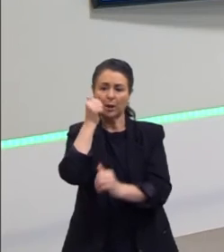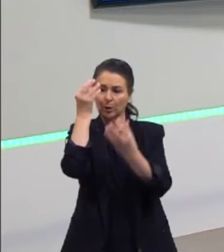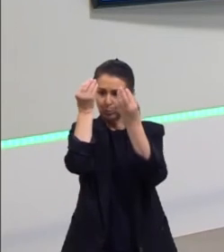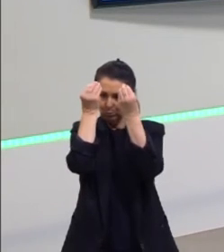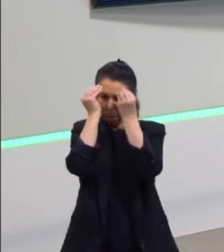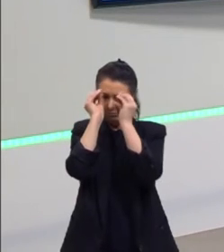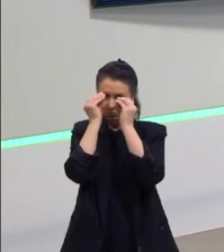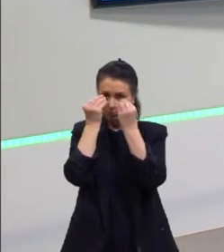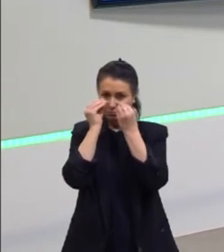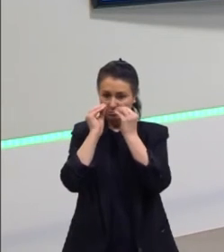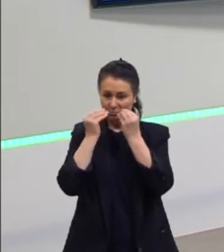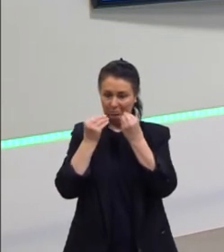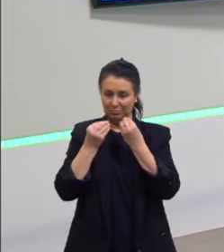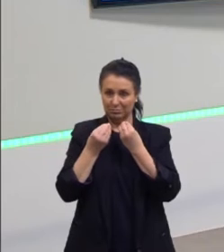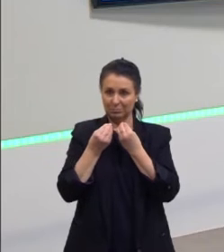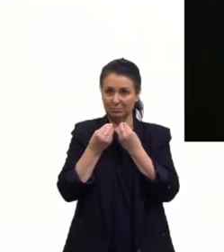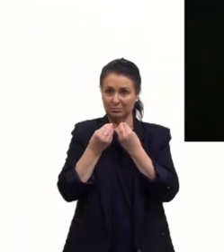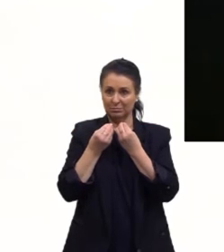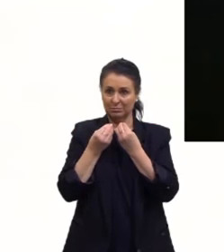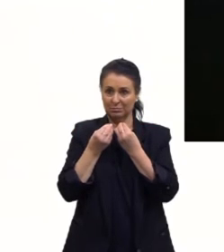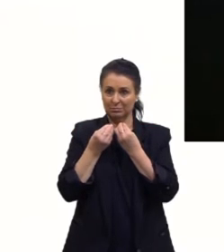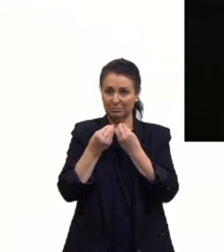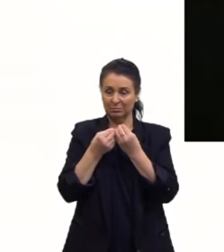acabou se...